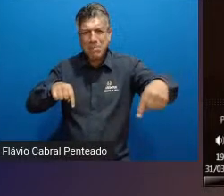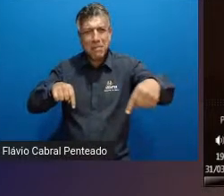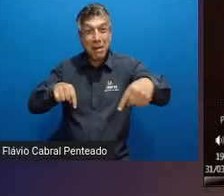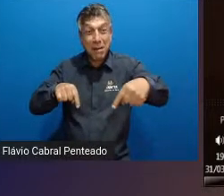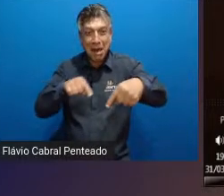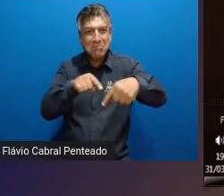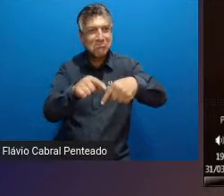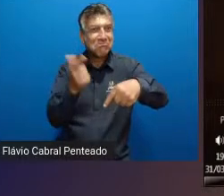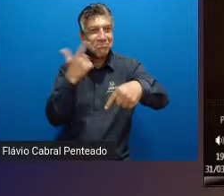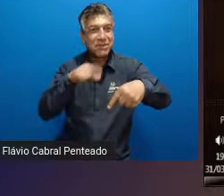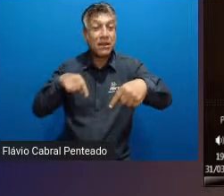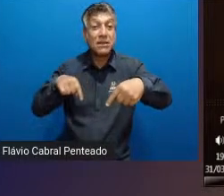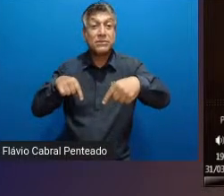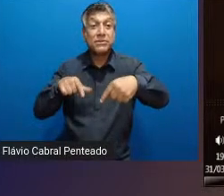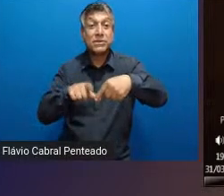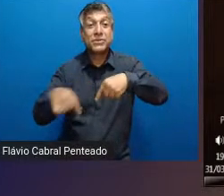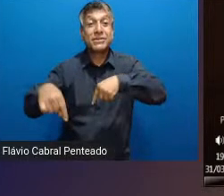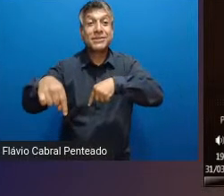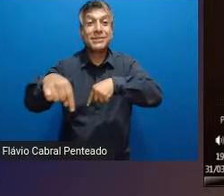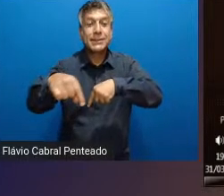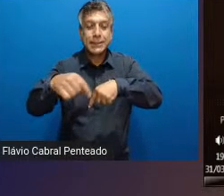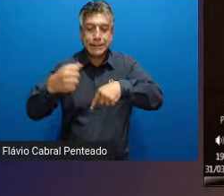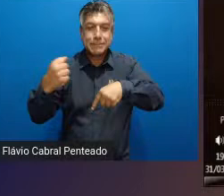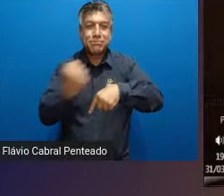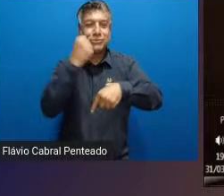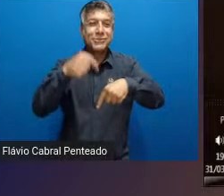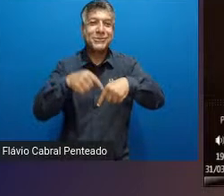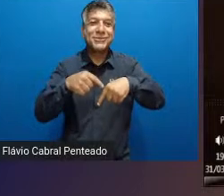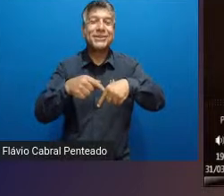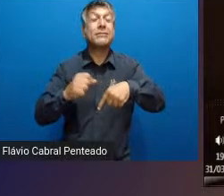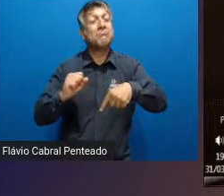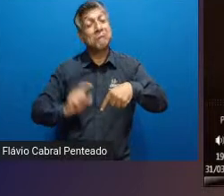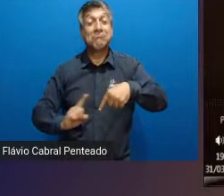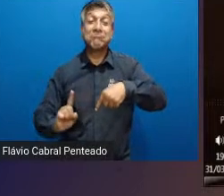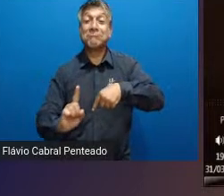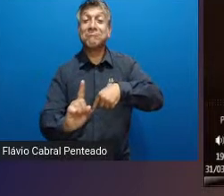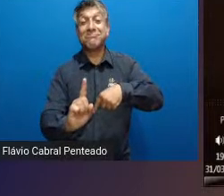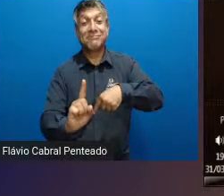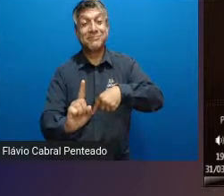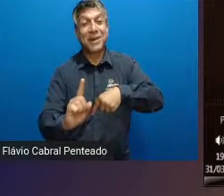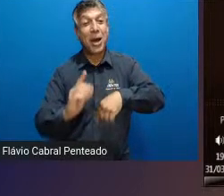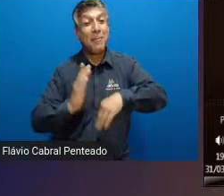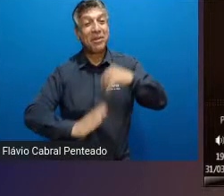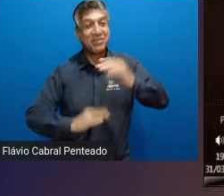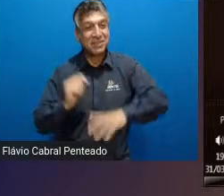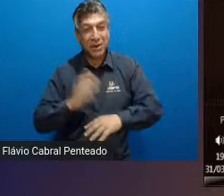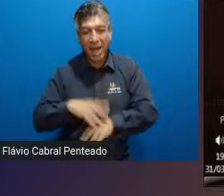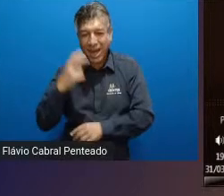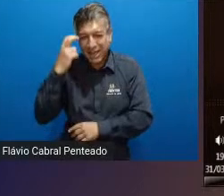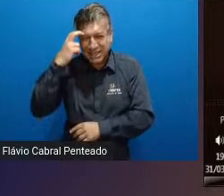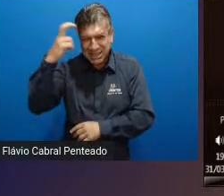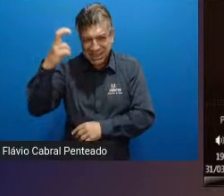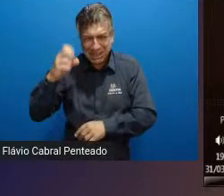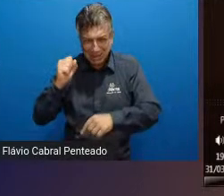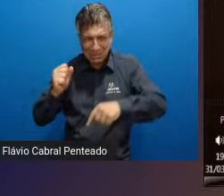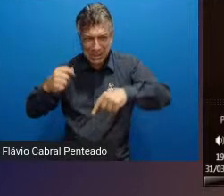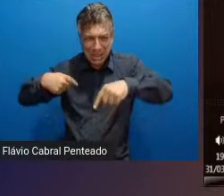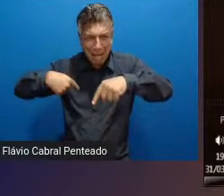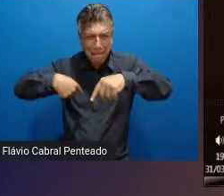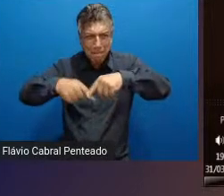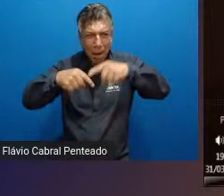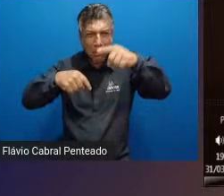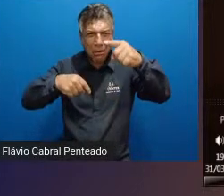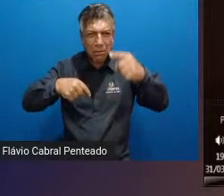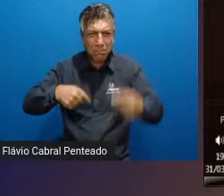sem fazer falta é necessária mais inteligência do que força para ser um excelente marcador